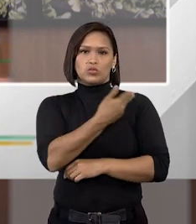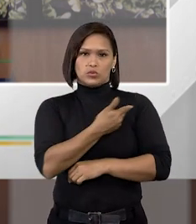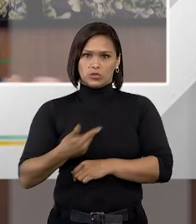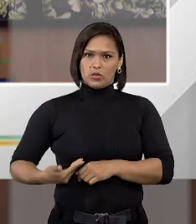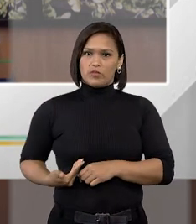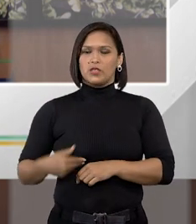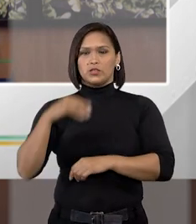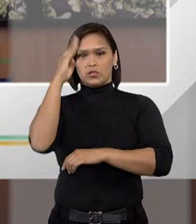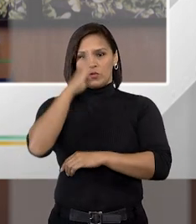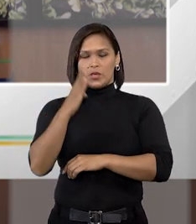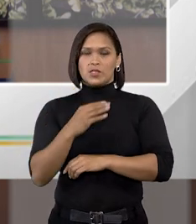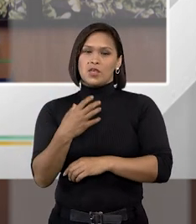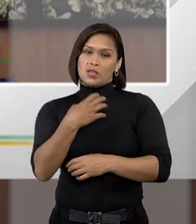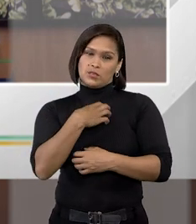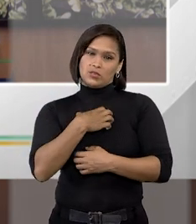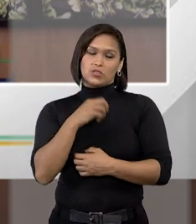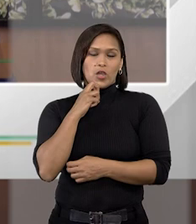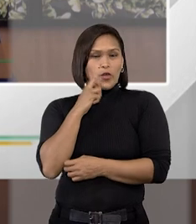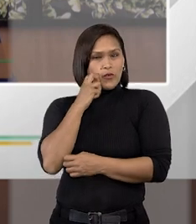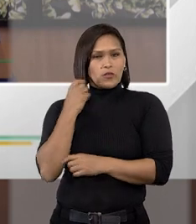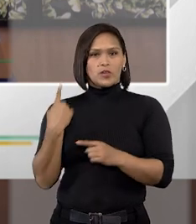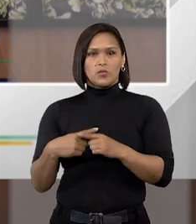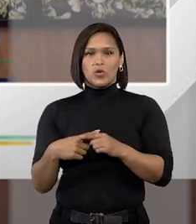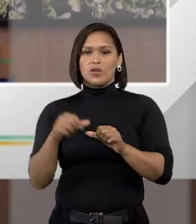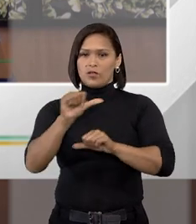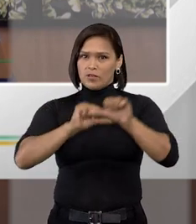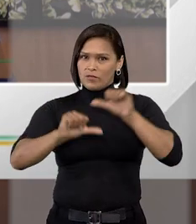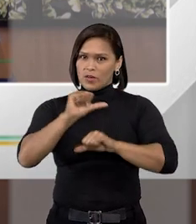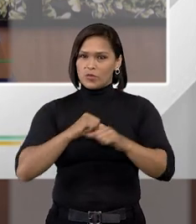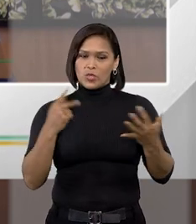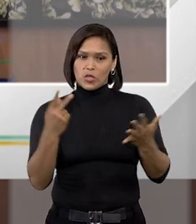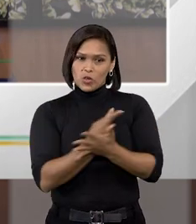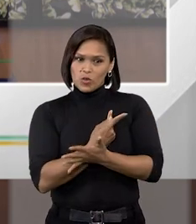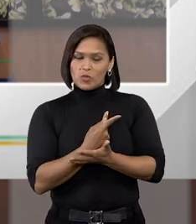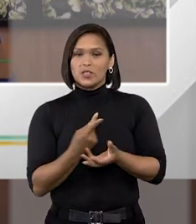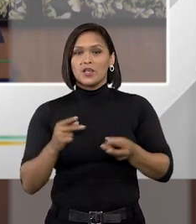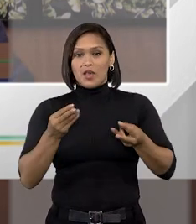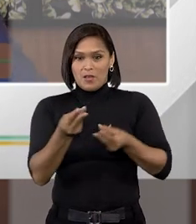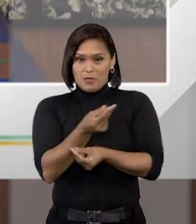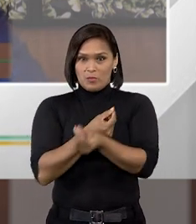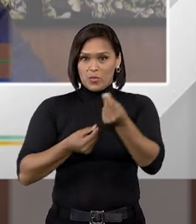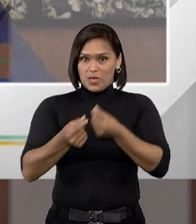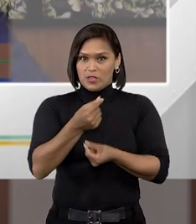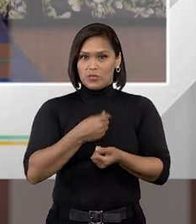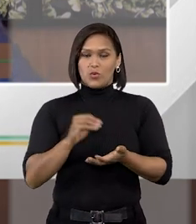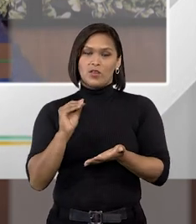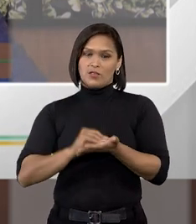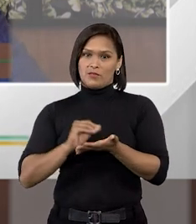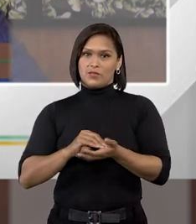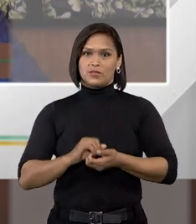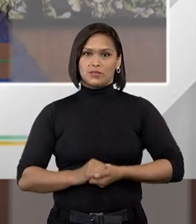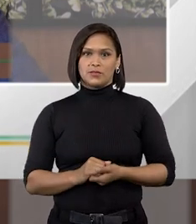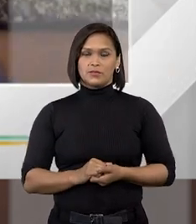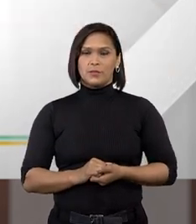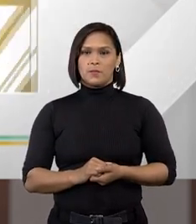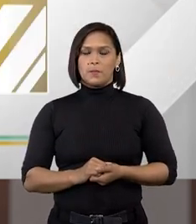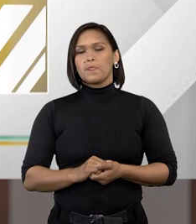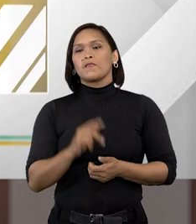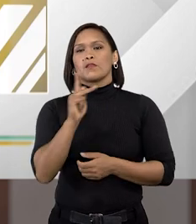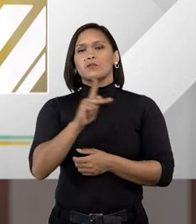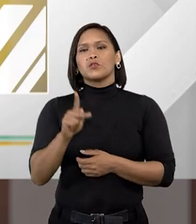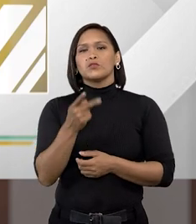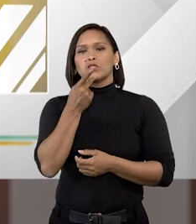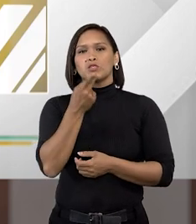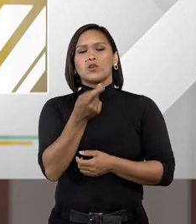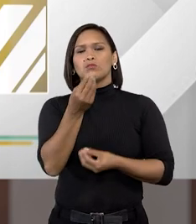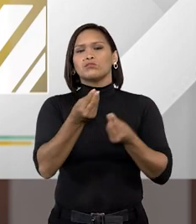eu ainda acho que de uma forma tímida porque isso vai mudar na hora que começar a pegar no bolso e ainda não pega professor